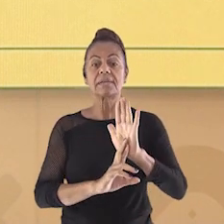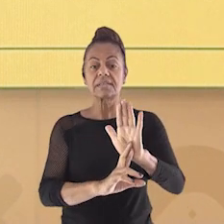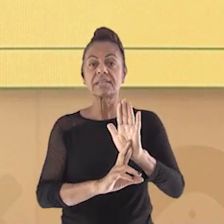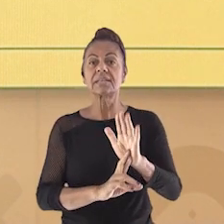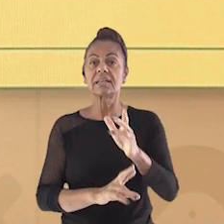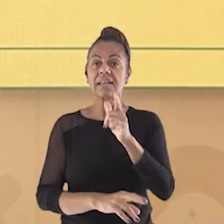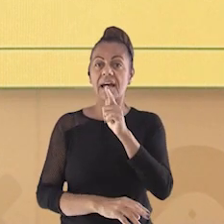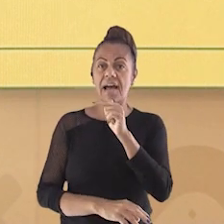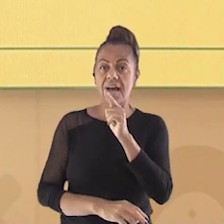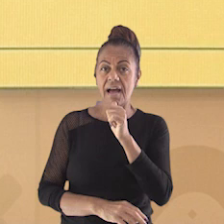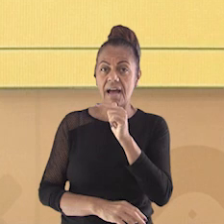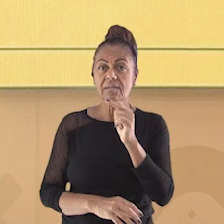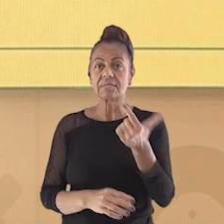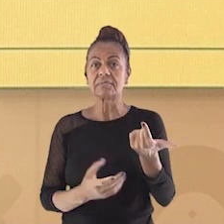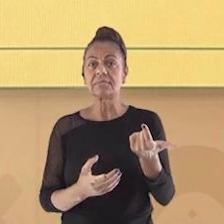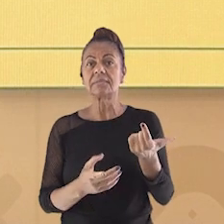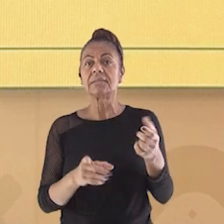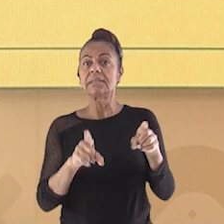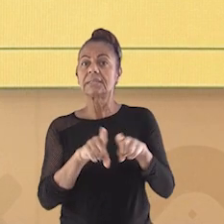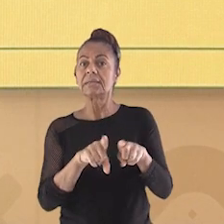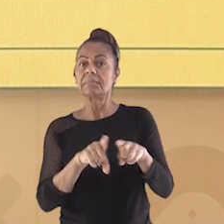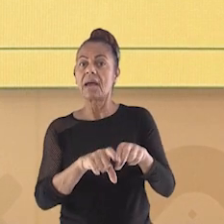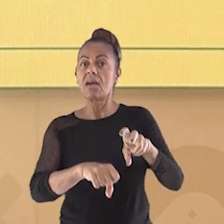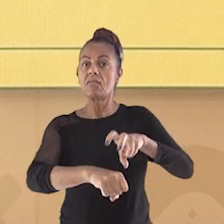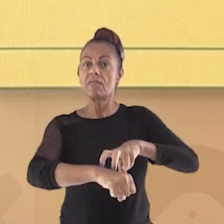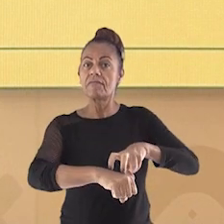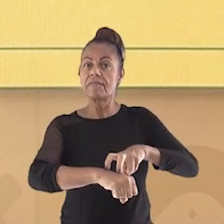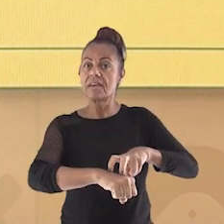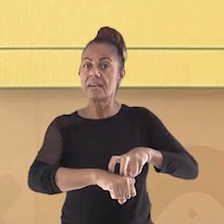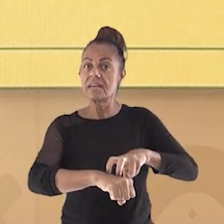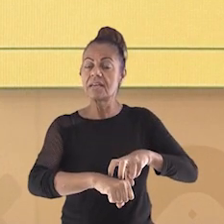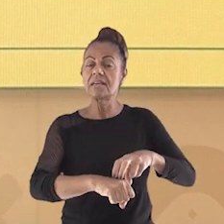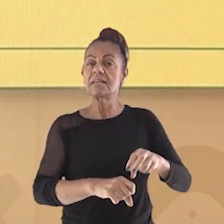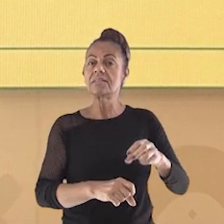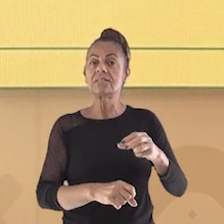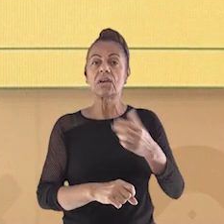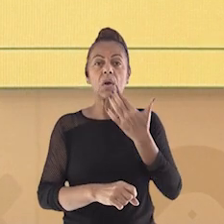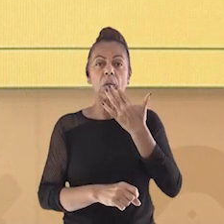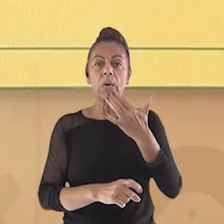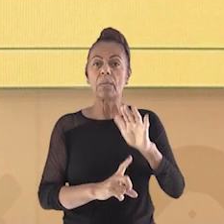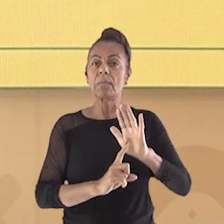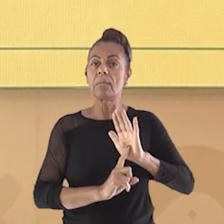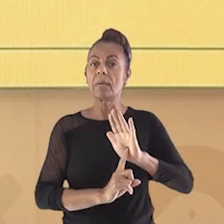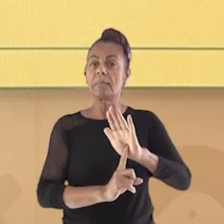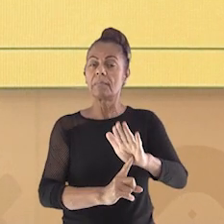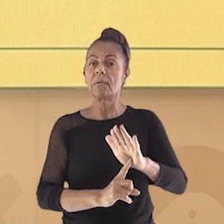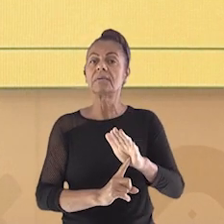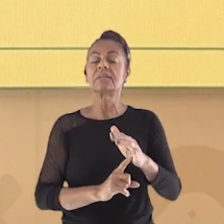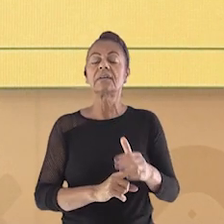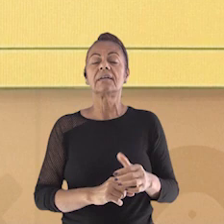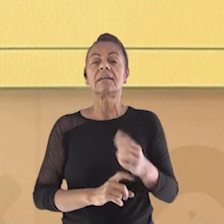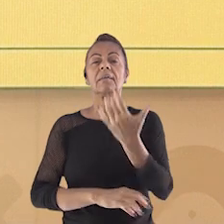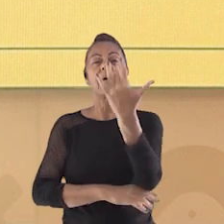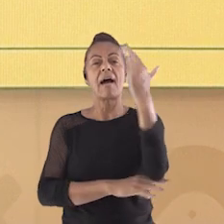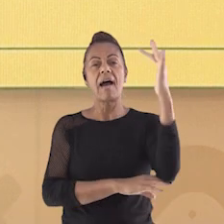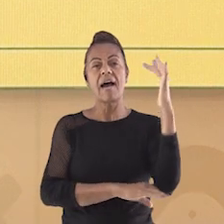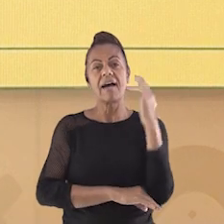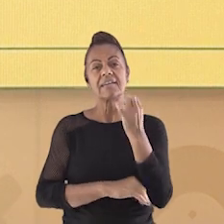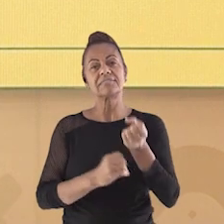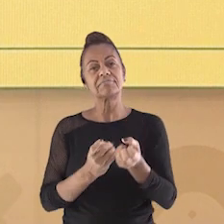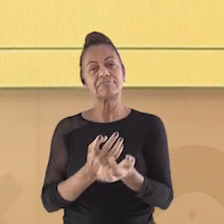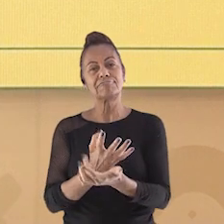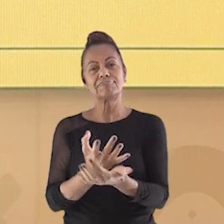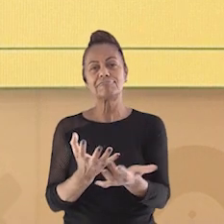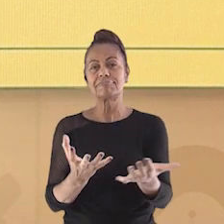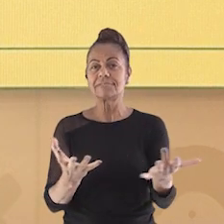representar a água e apenas o verde no mapa para representar as matas e florestas. Por exemplo, as cores